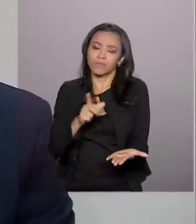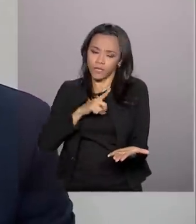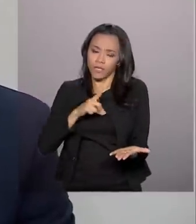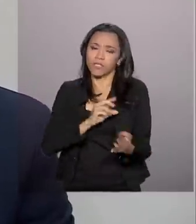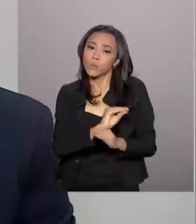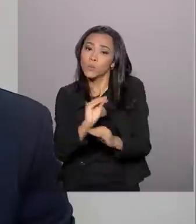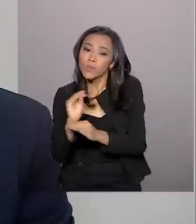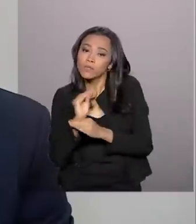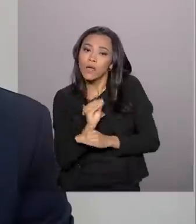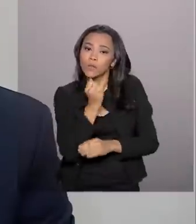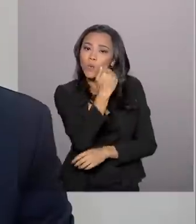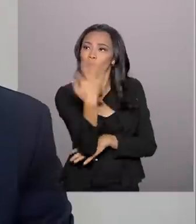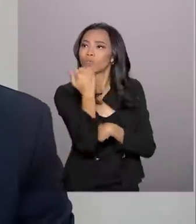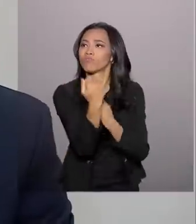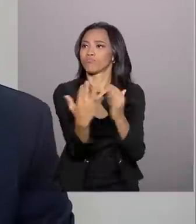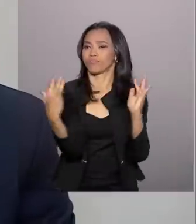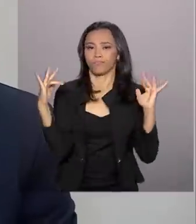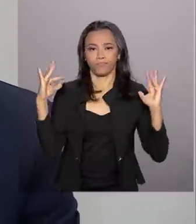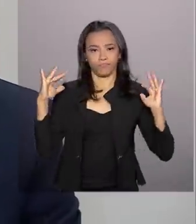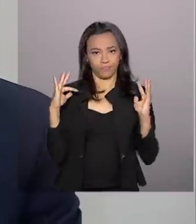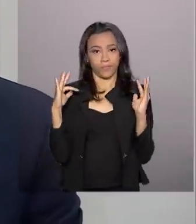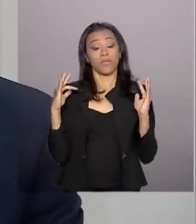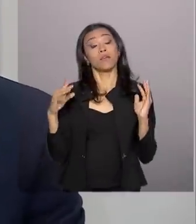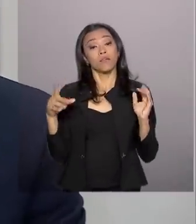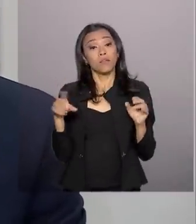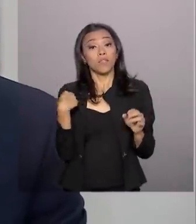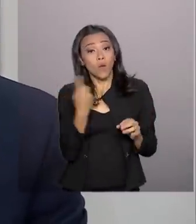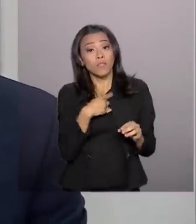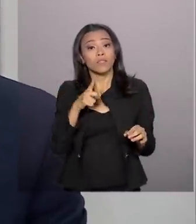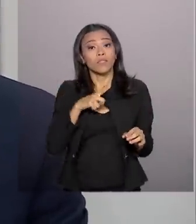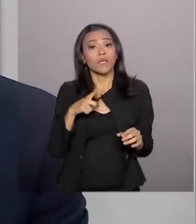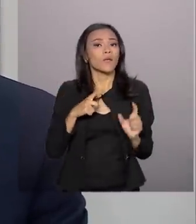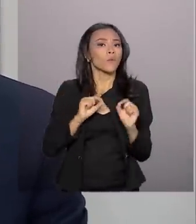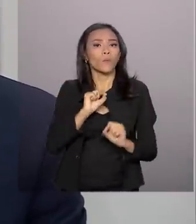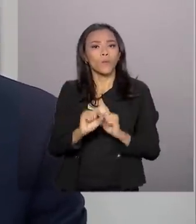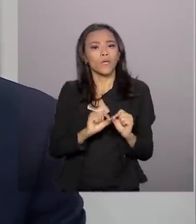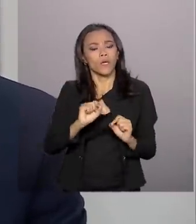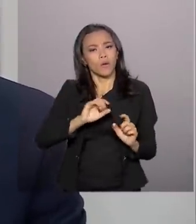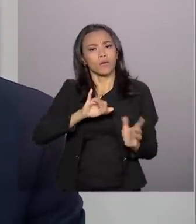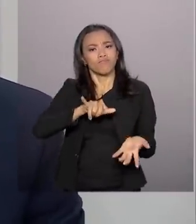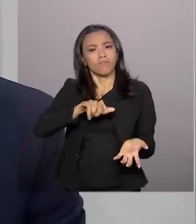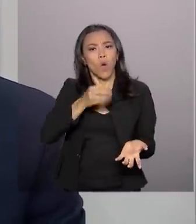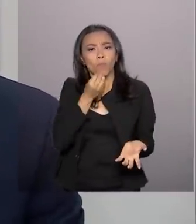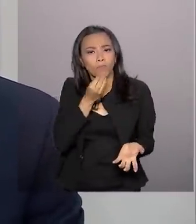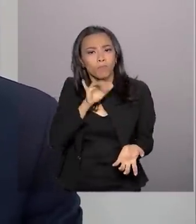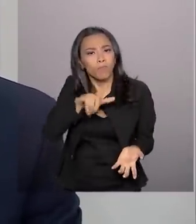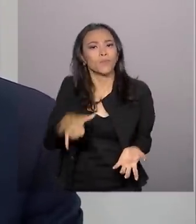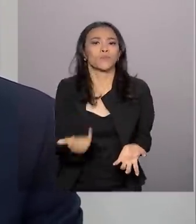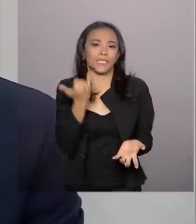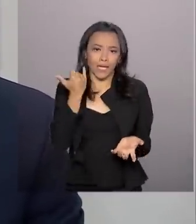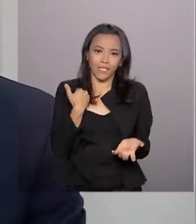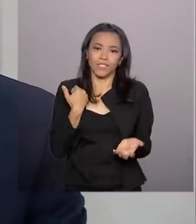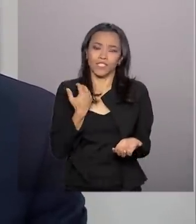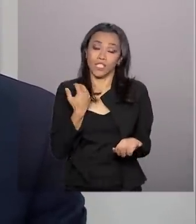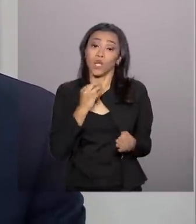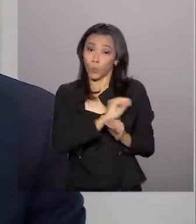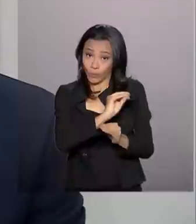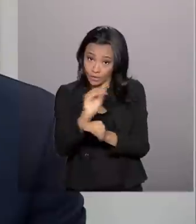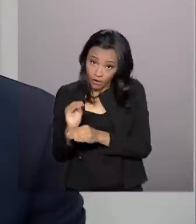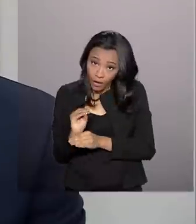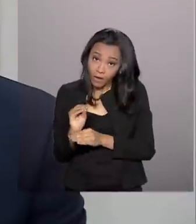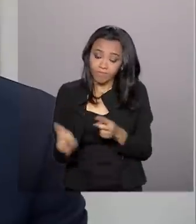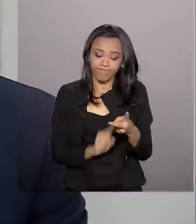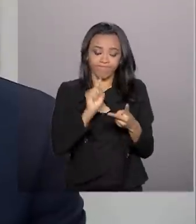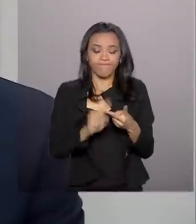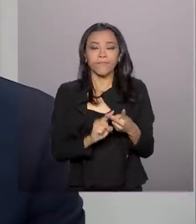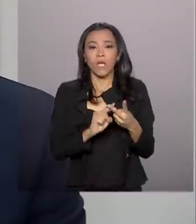mas também nós temos a possibilidade de agregarmos a esse processo de preservação o